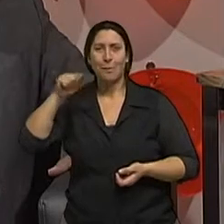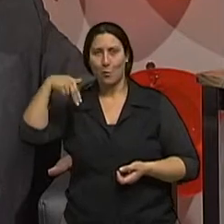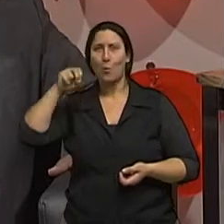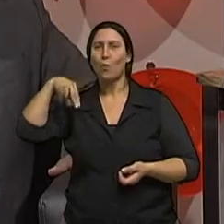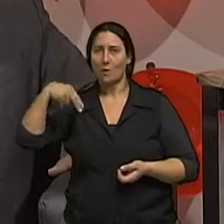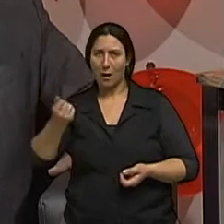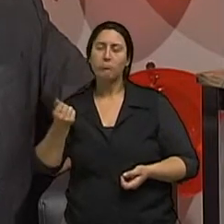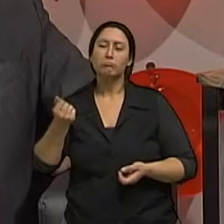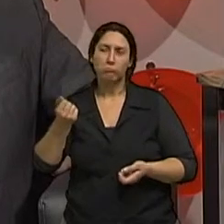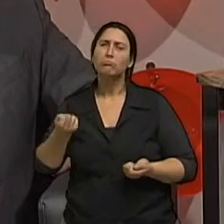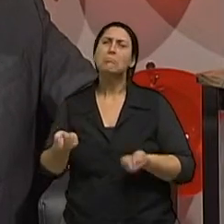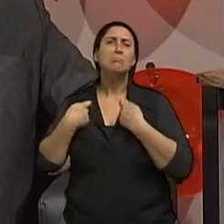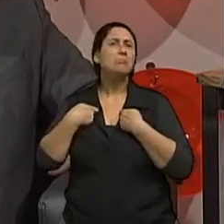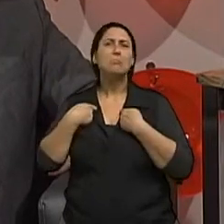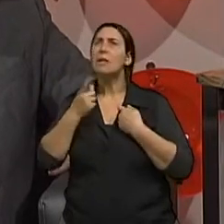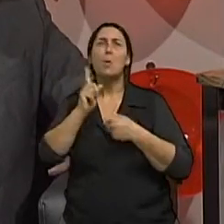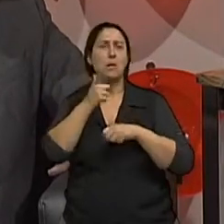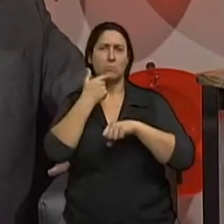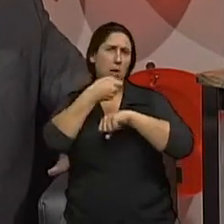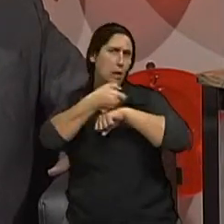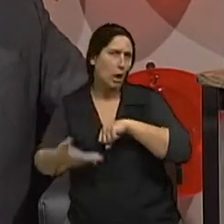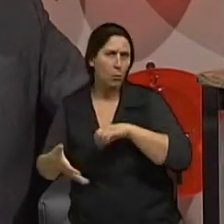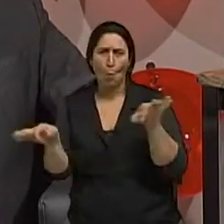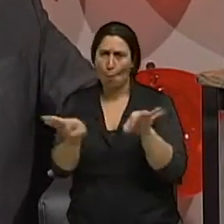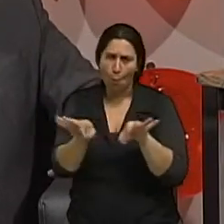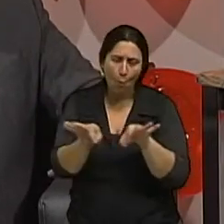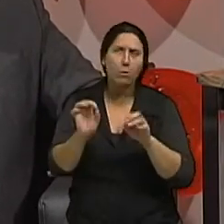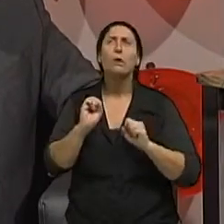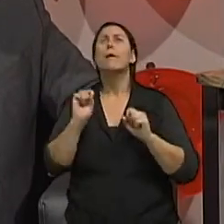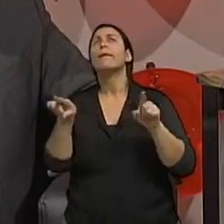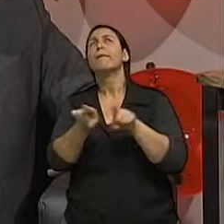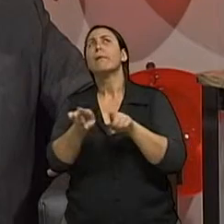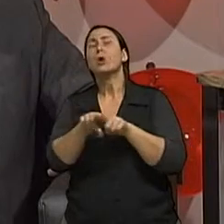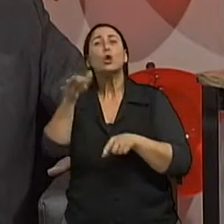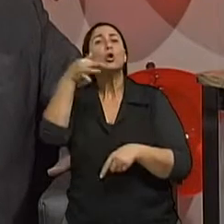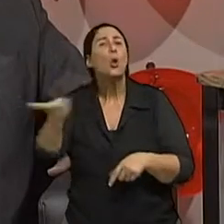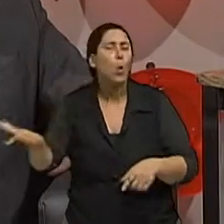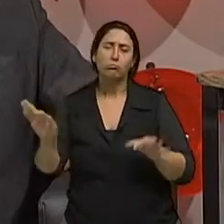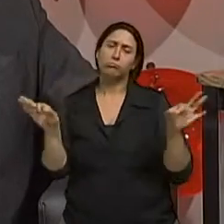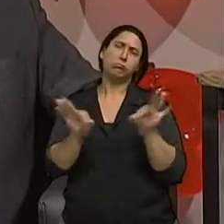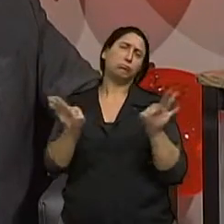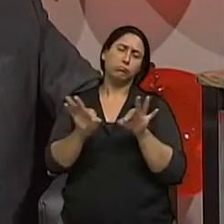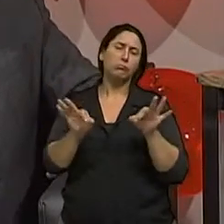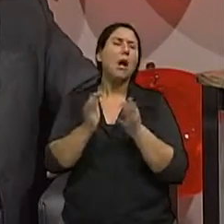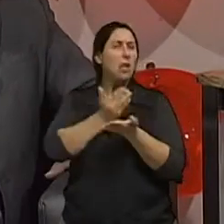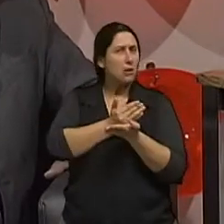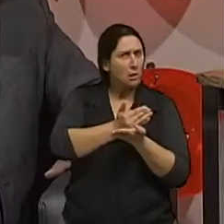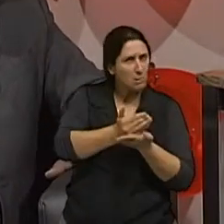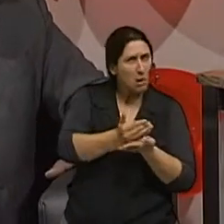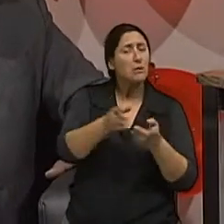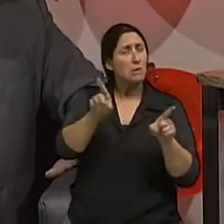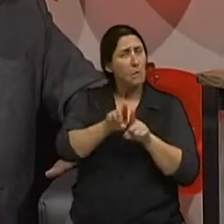sintoma não são lesões que vão sangrar não são lesões que vão dar dor mesmo as iniciais e mesmo